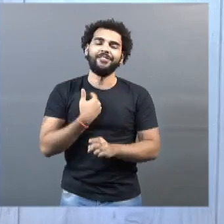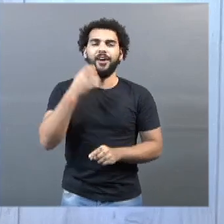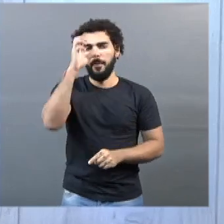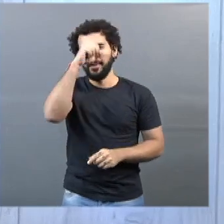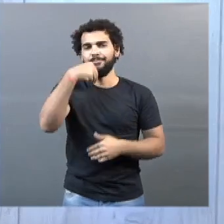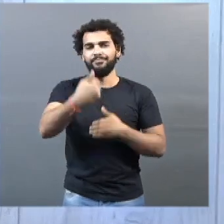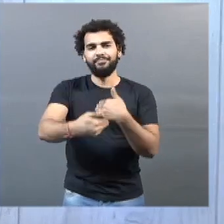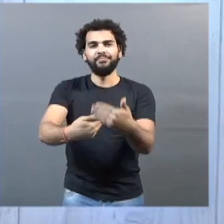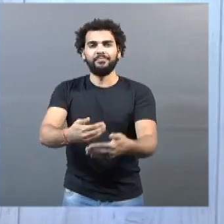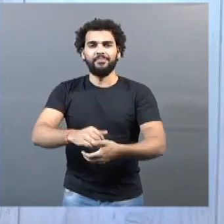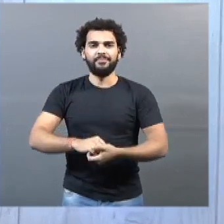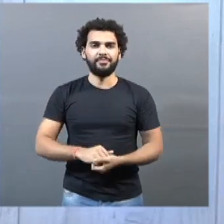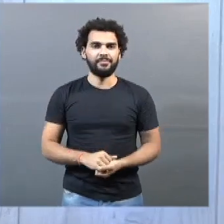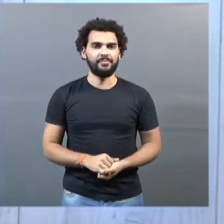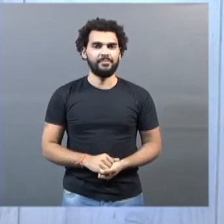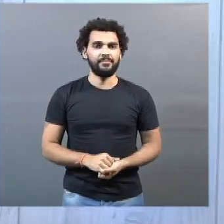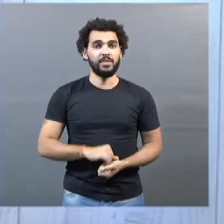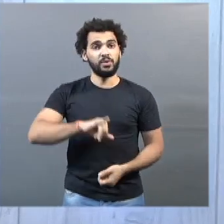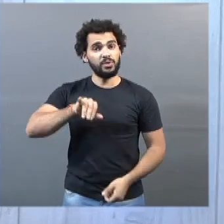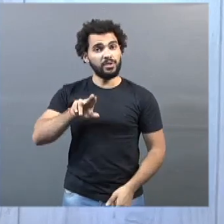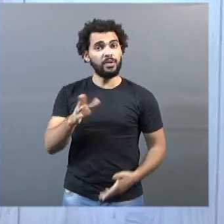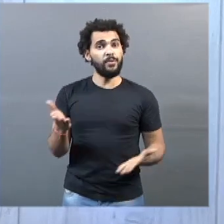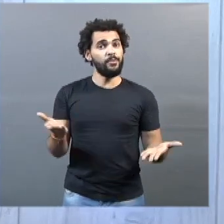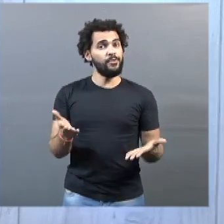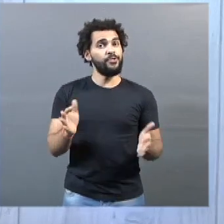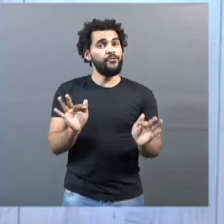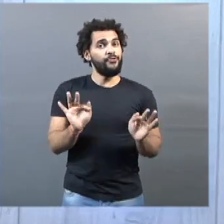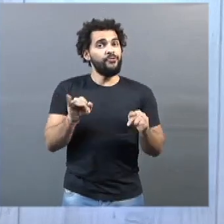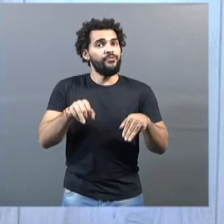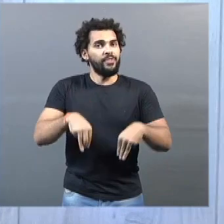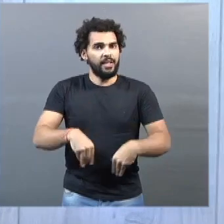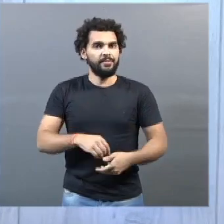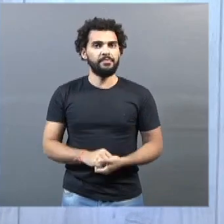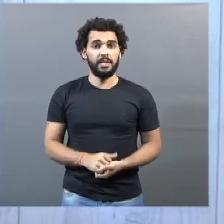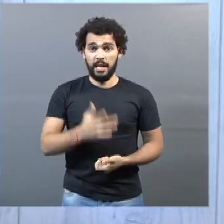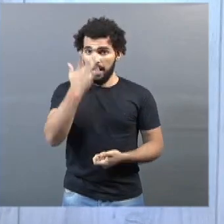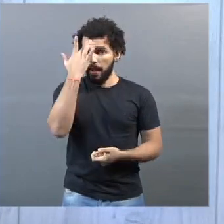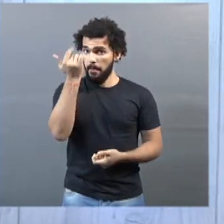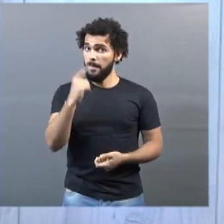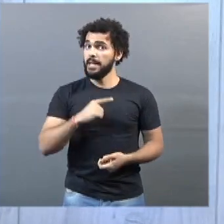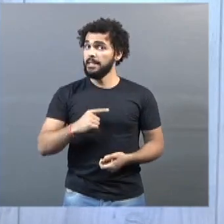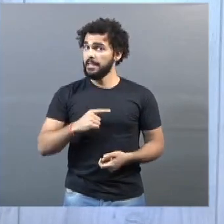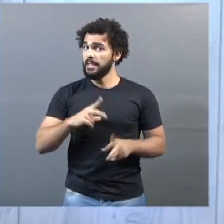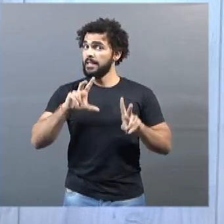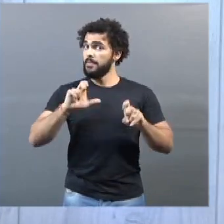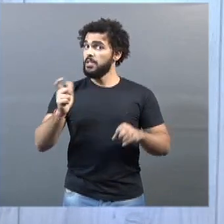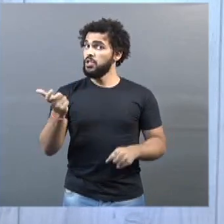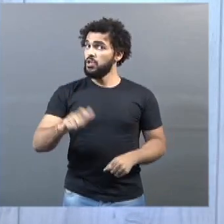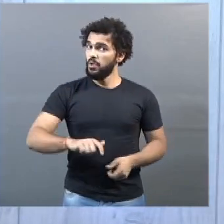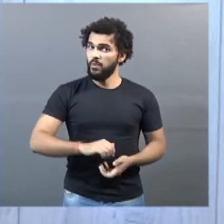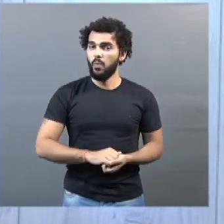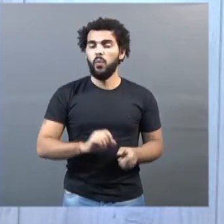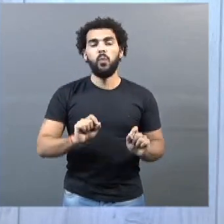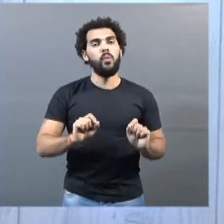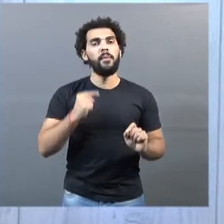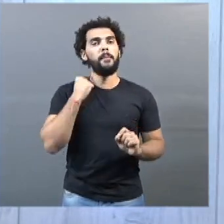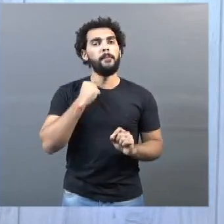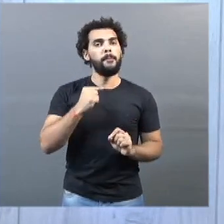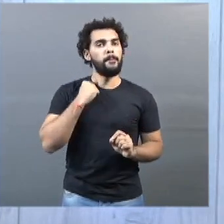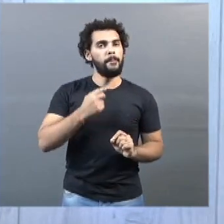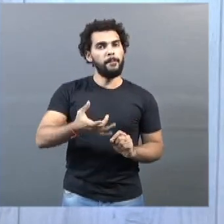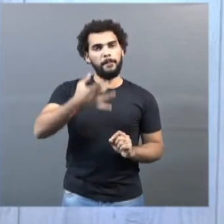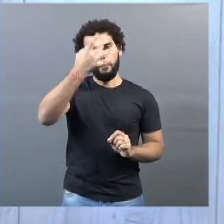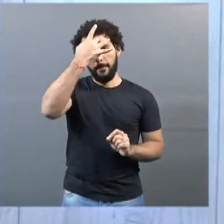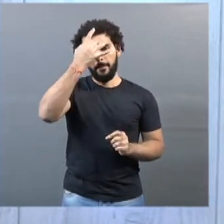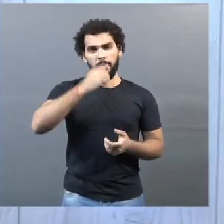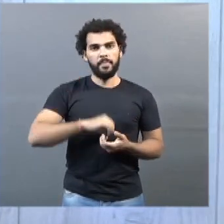Bom, a edição deste jornal está chegando ao fim, mas amanhã a gente ainda volta a falar mais um pouquinho sobre o projeto Minas Consciente. Nós vamos